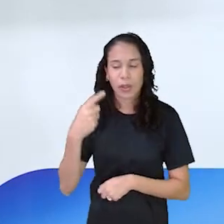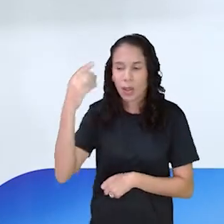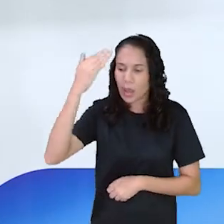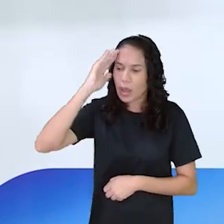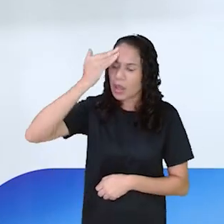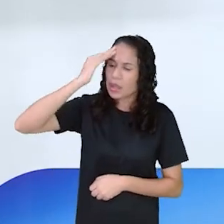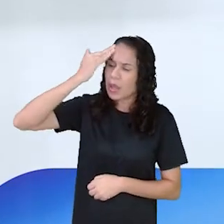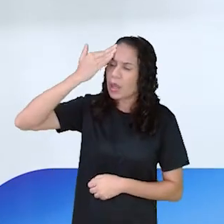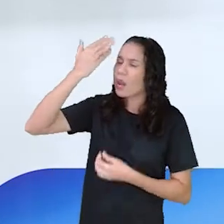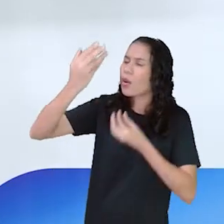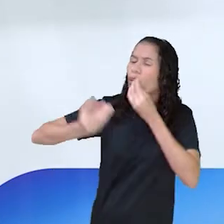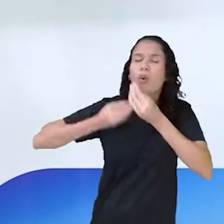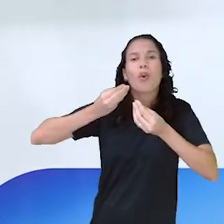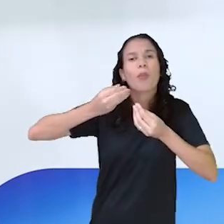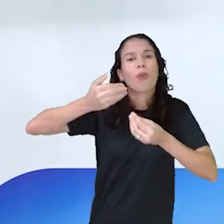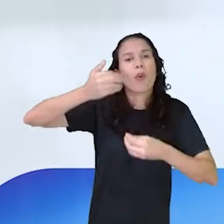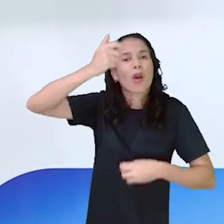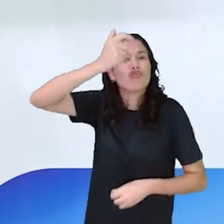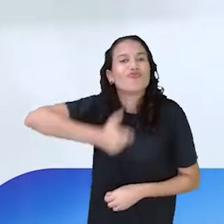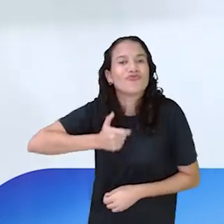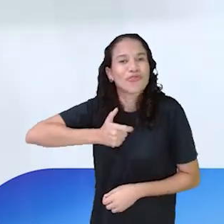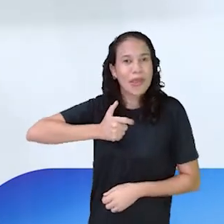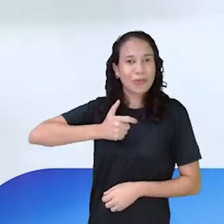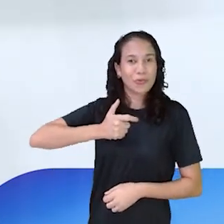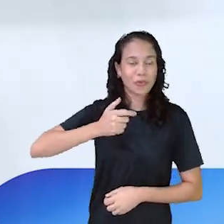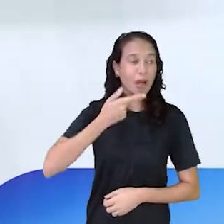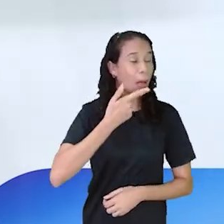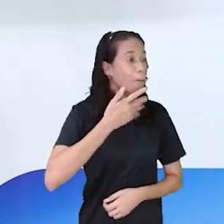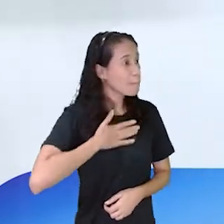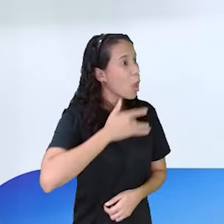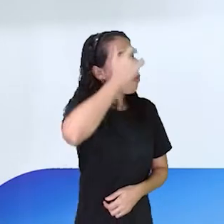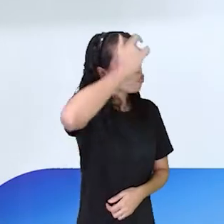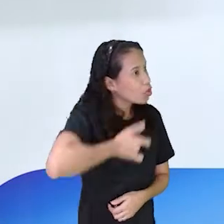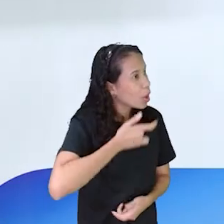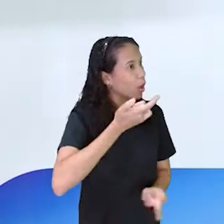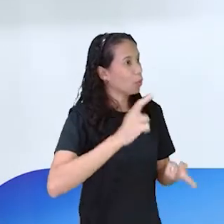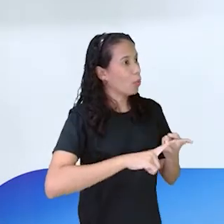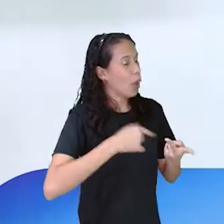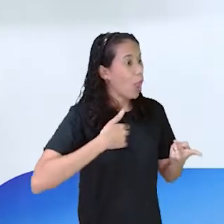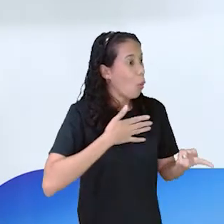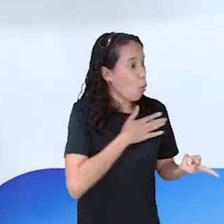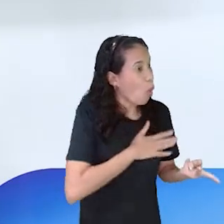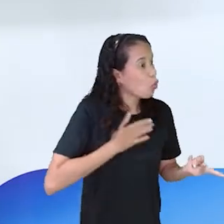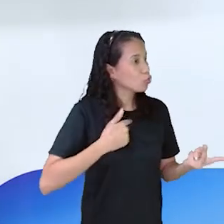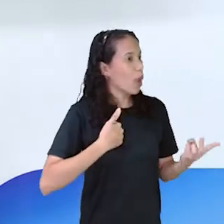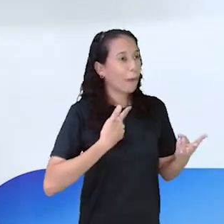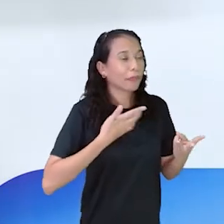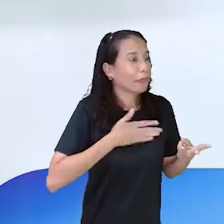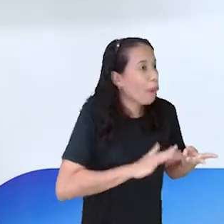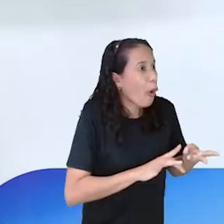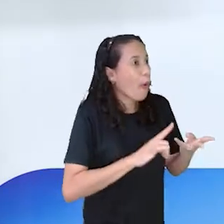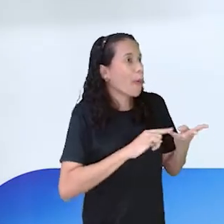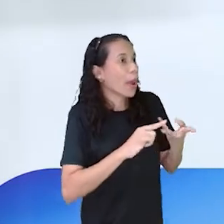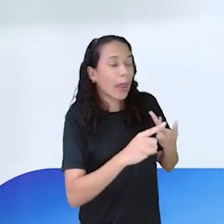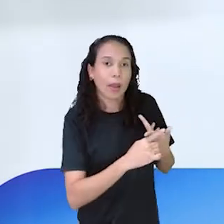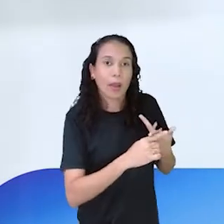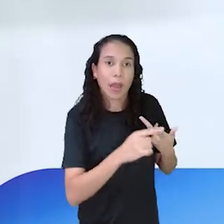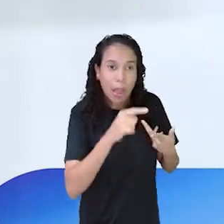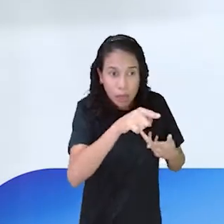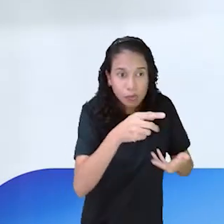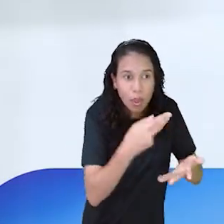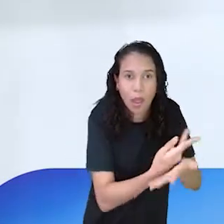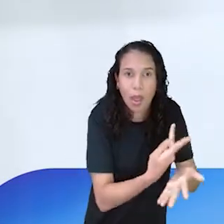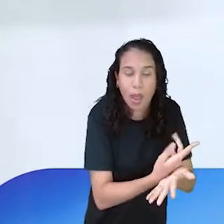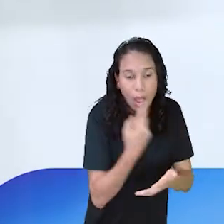vai começar a entender como ela é. Ela vai dizer, eu sou assim, eu gosto disso, eu não gosto disso. Isso que eu faço é errado,